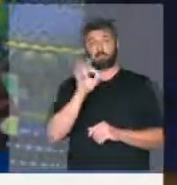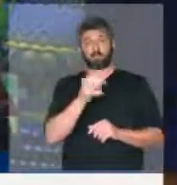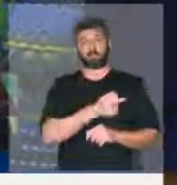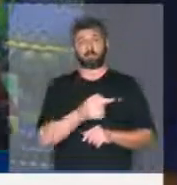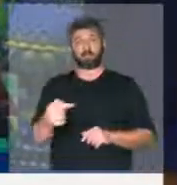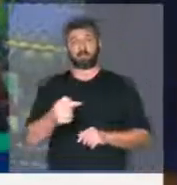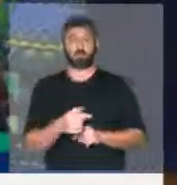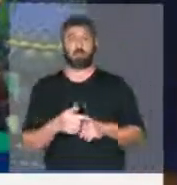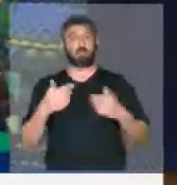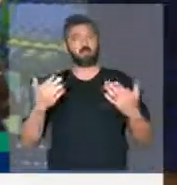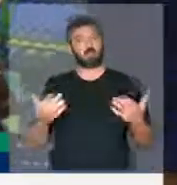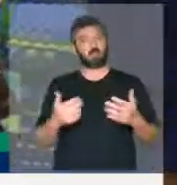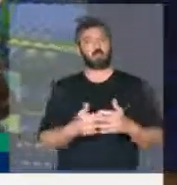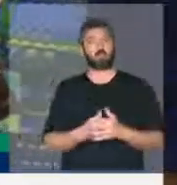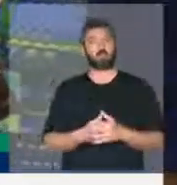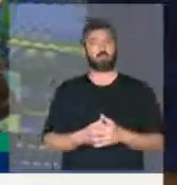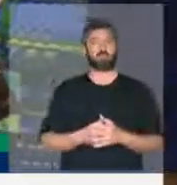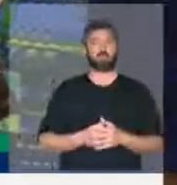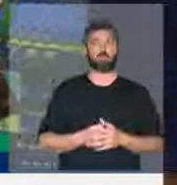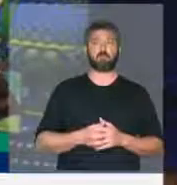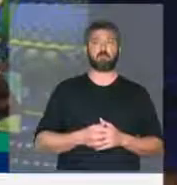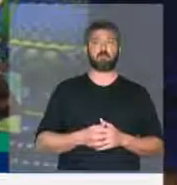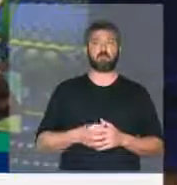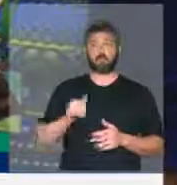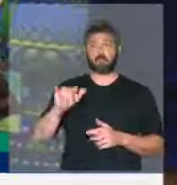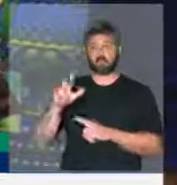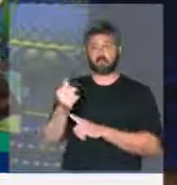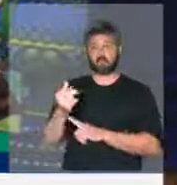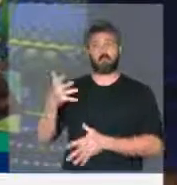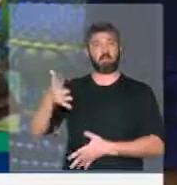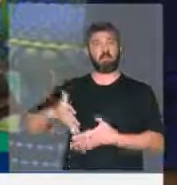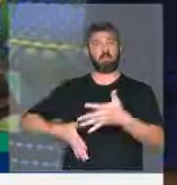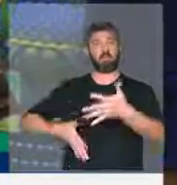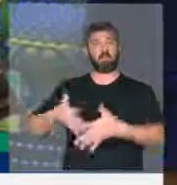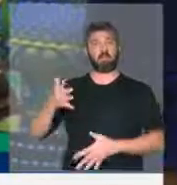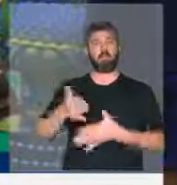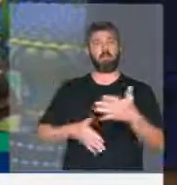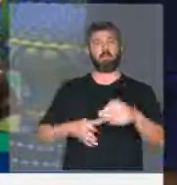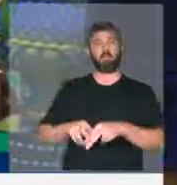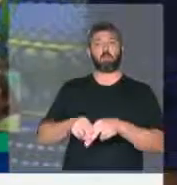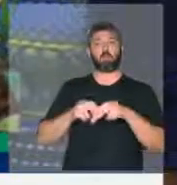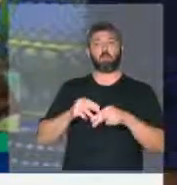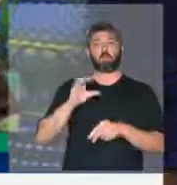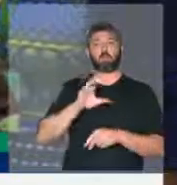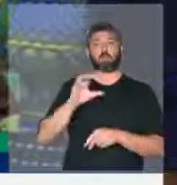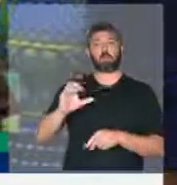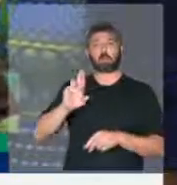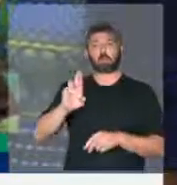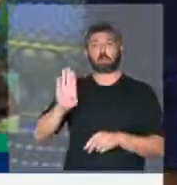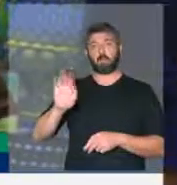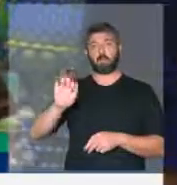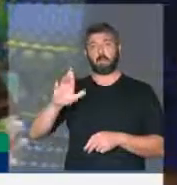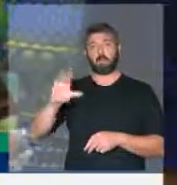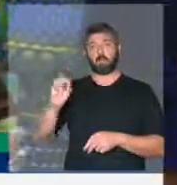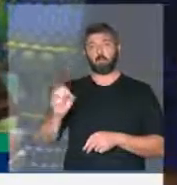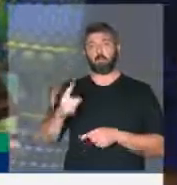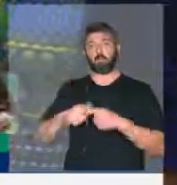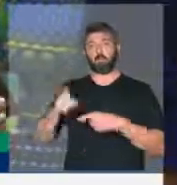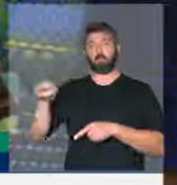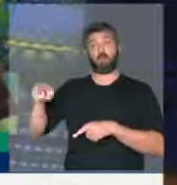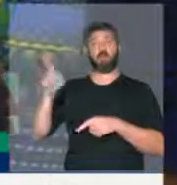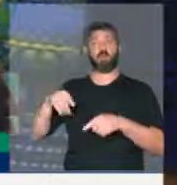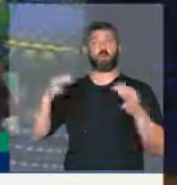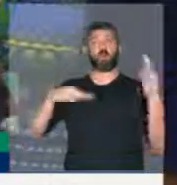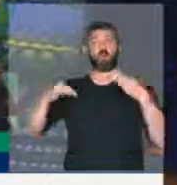dia de semana. Então, deputado Rodrigo Maia, essa ilha está sendo inviabilizada com essa medida da CCR Barcas, porque é uma ilha que vive do